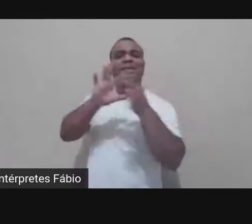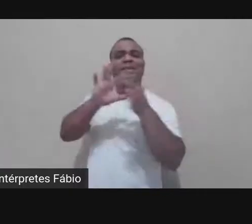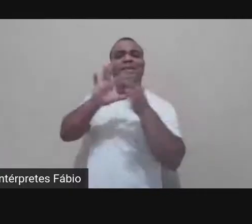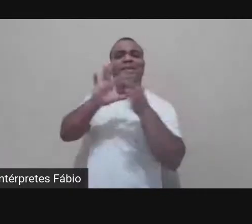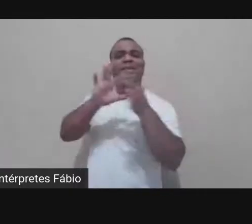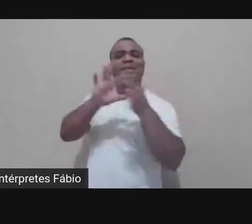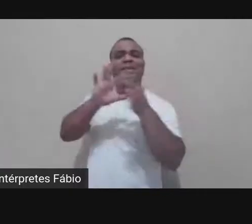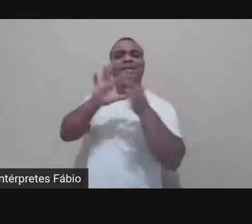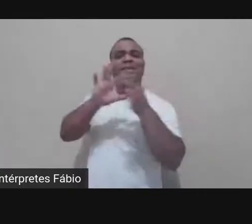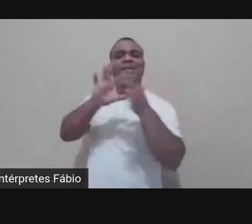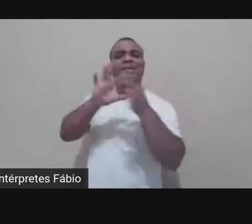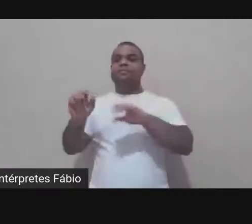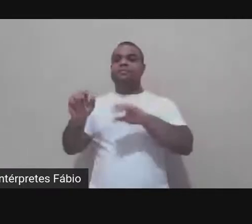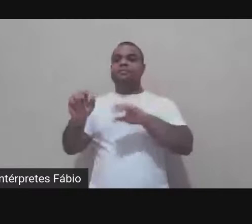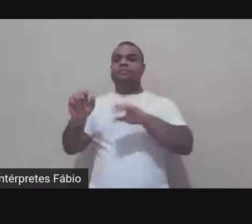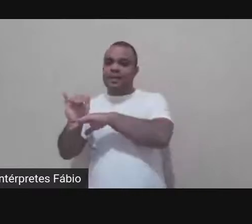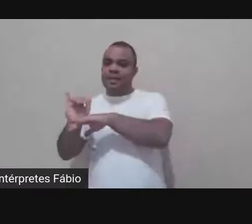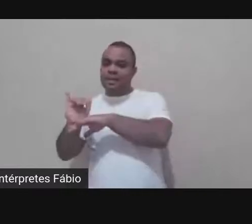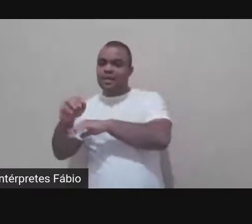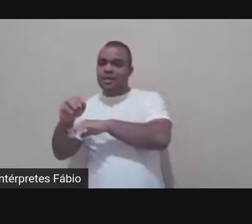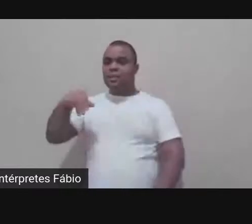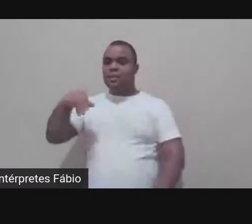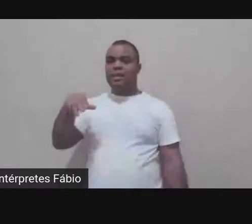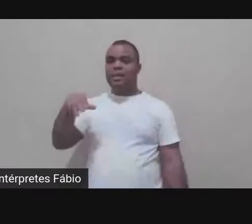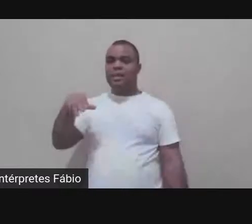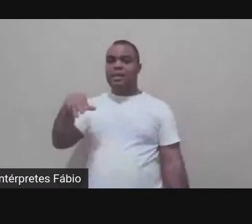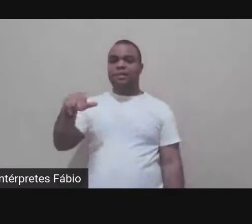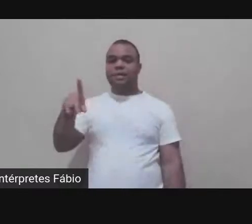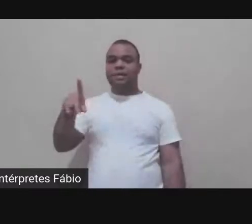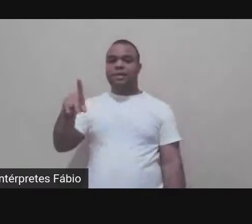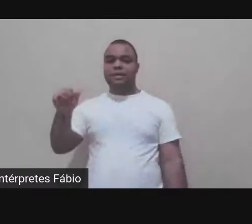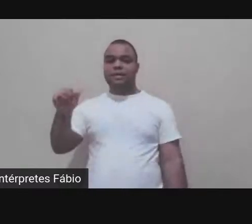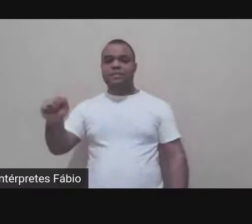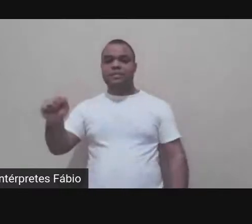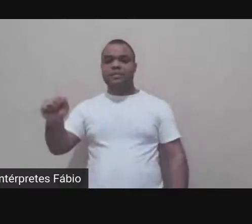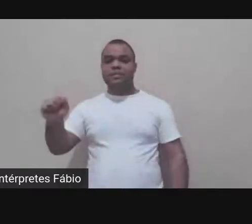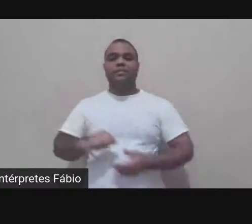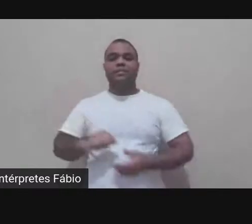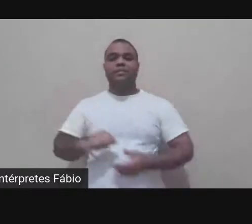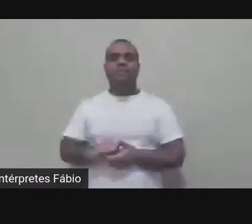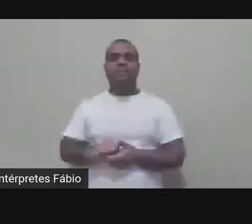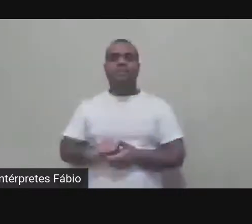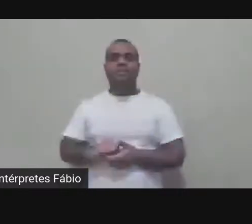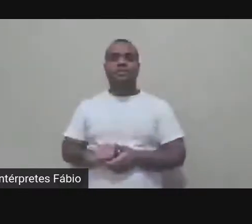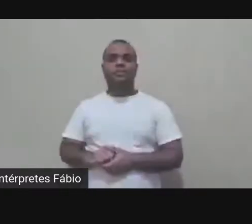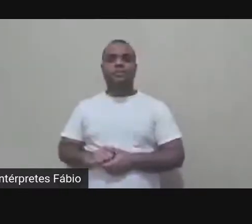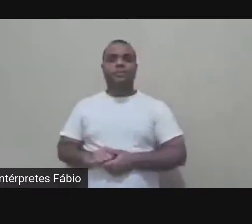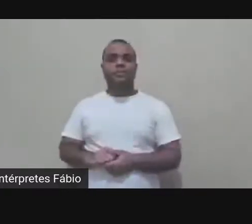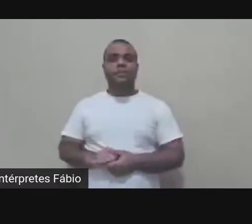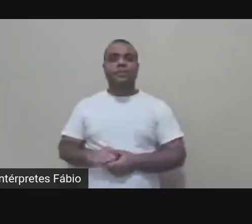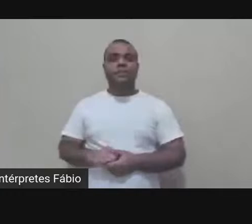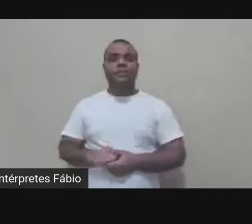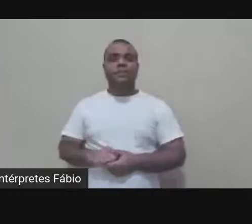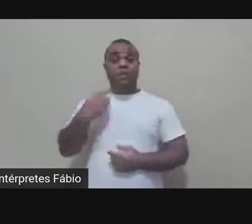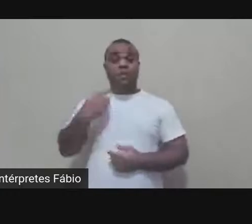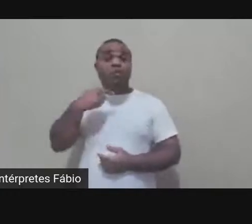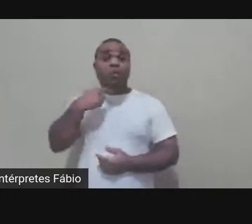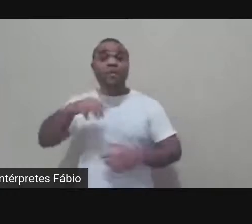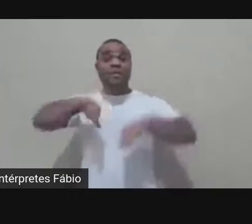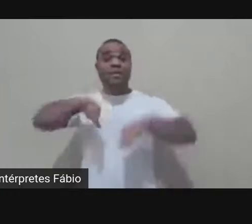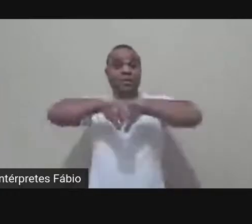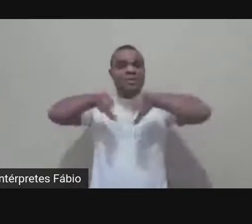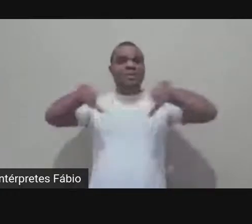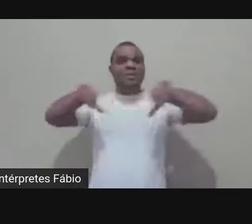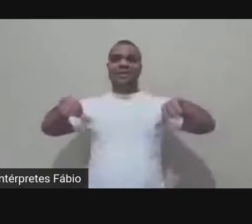a minha pesquisa e minha divulgação elas são muito conectadas e elas são inseparáveis porque hoje eu tenho muito mais domínio do meu objeto de